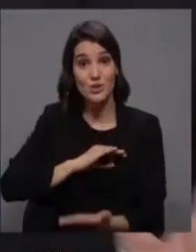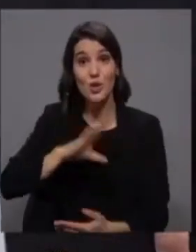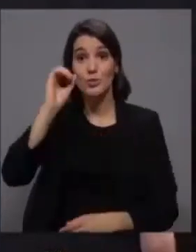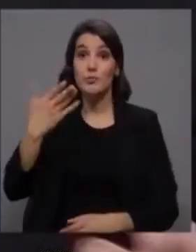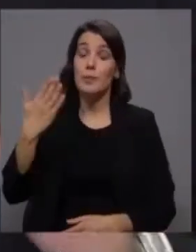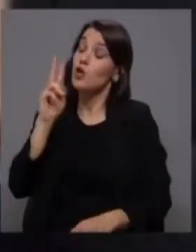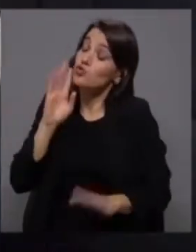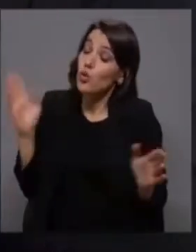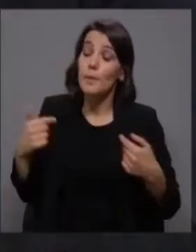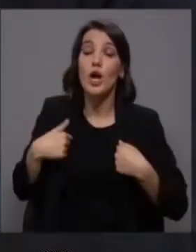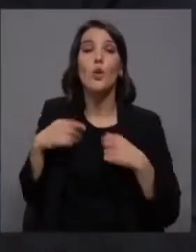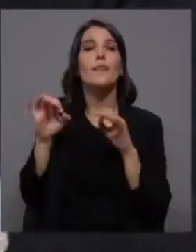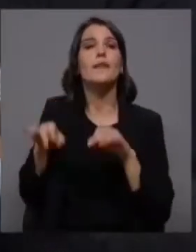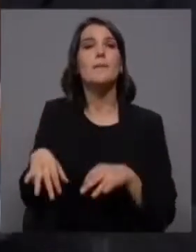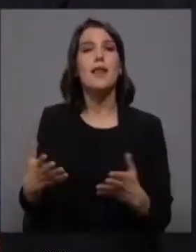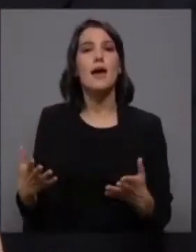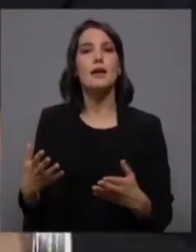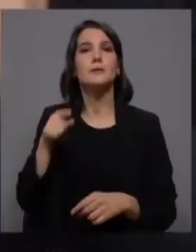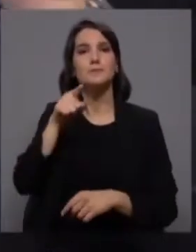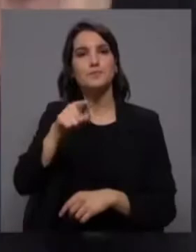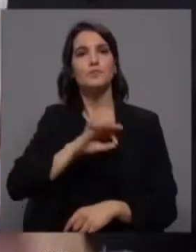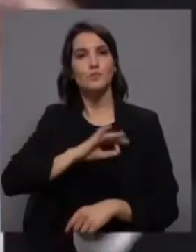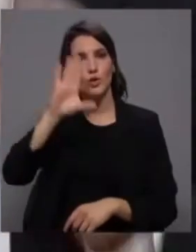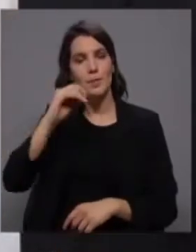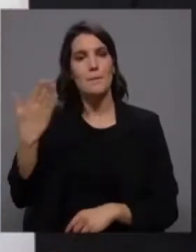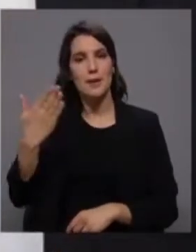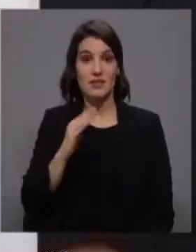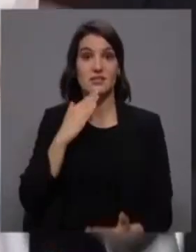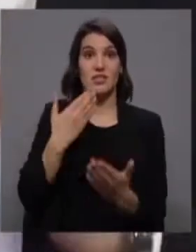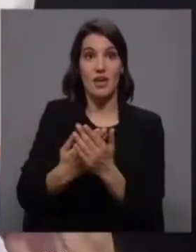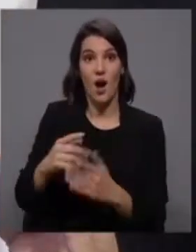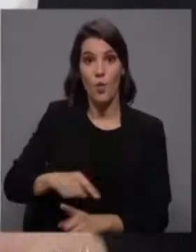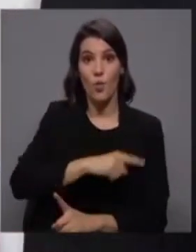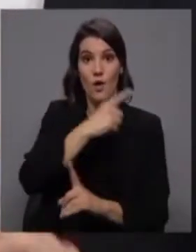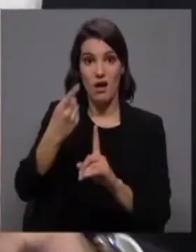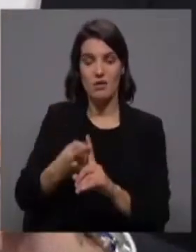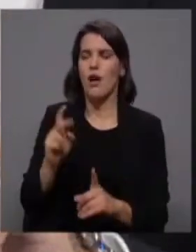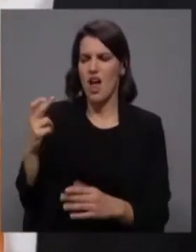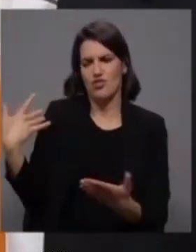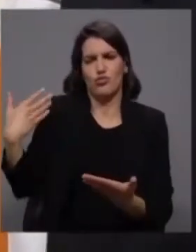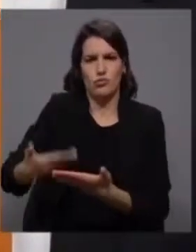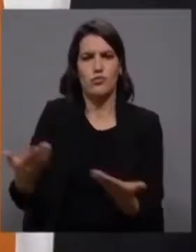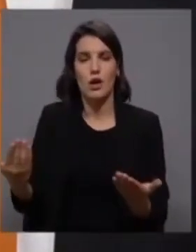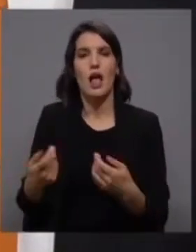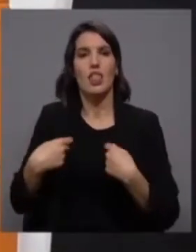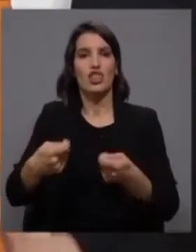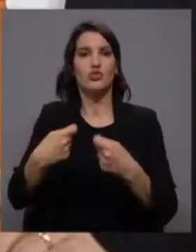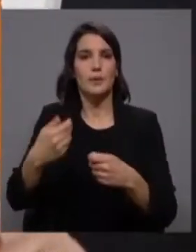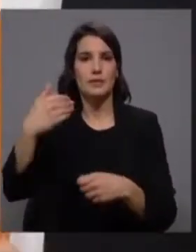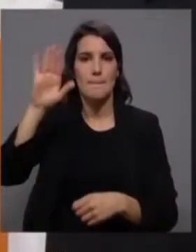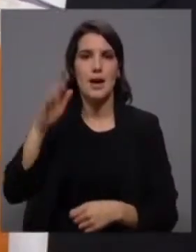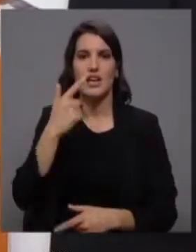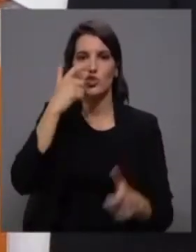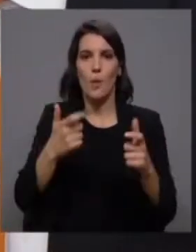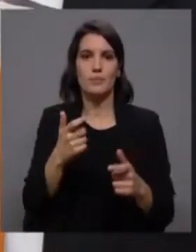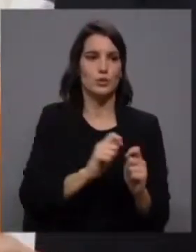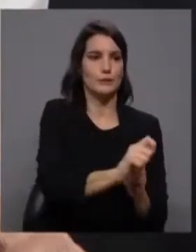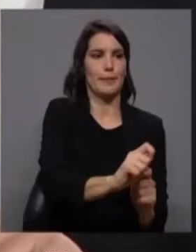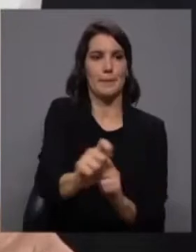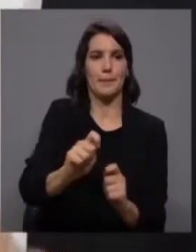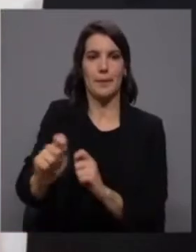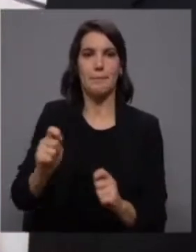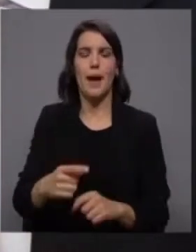desculpe, agora sou eu que tenho que terminar. E o Sr. Primeiro-Ministro sabe que o que tem o PS gerado nos últimos anos é mais despesas com clientelas, mais cargos